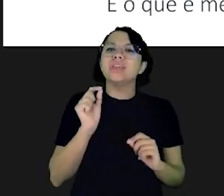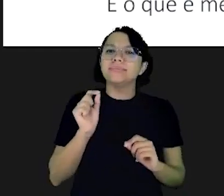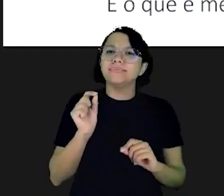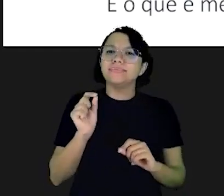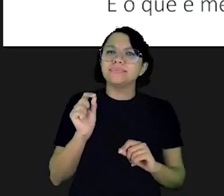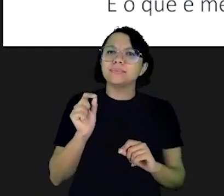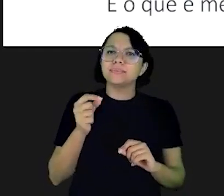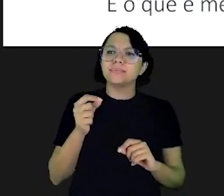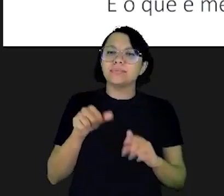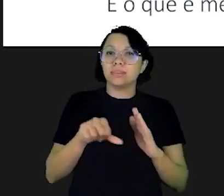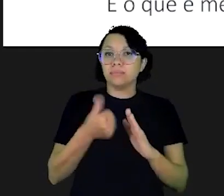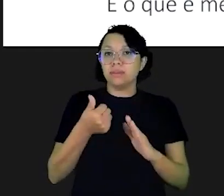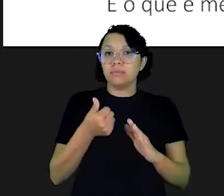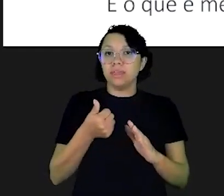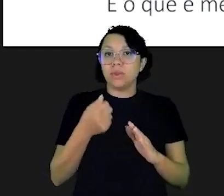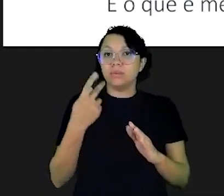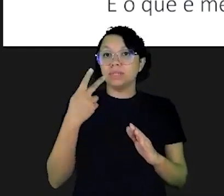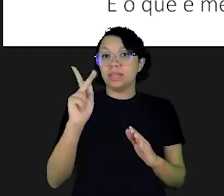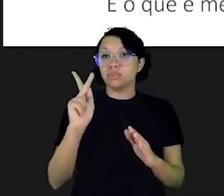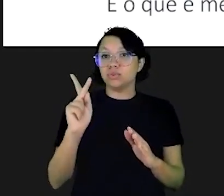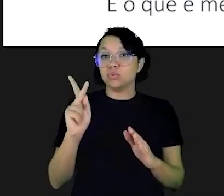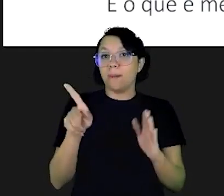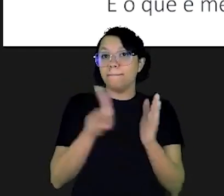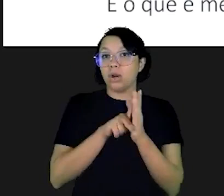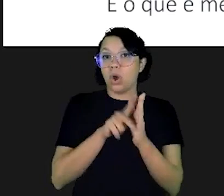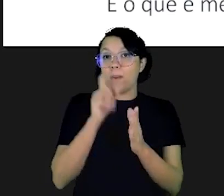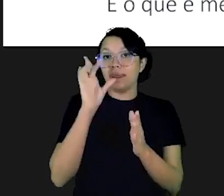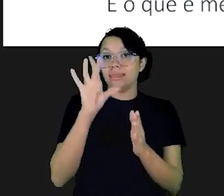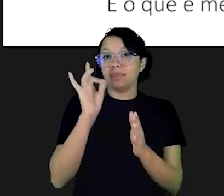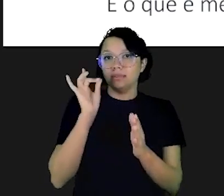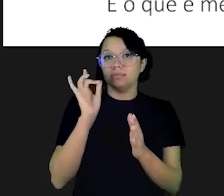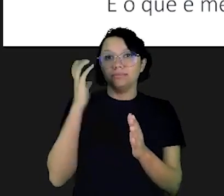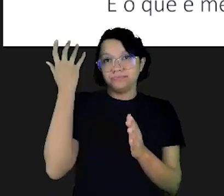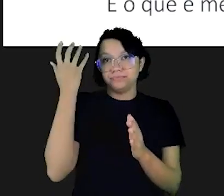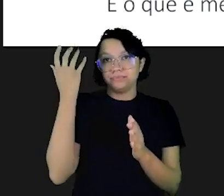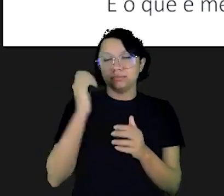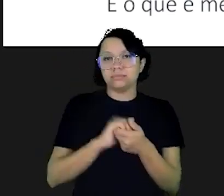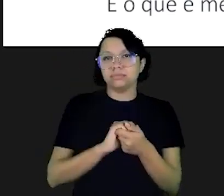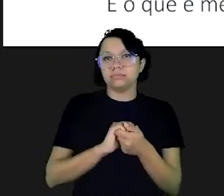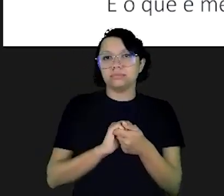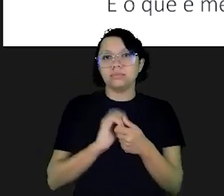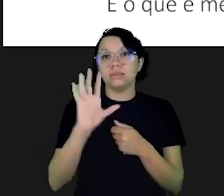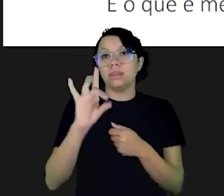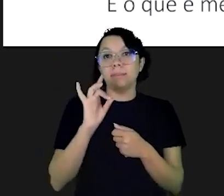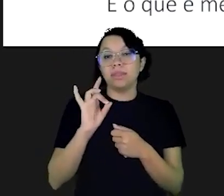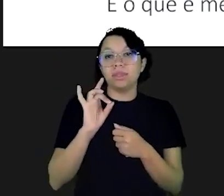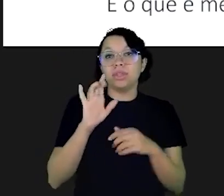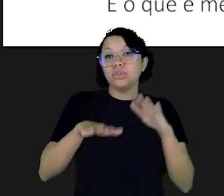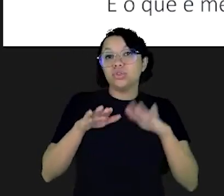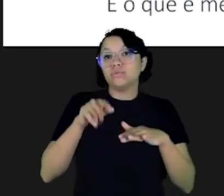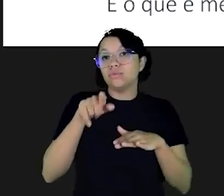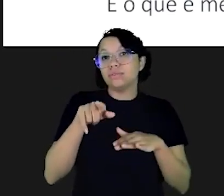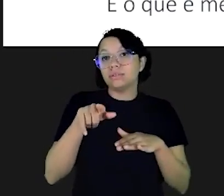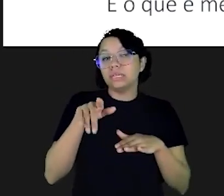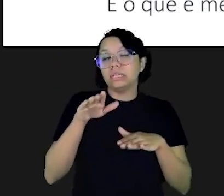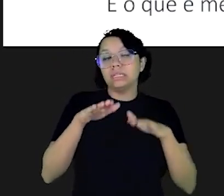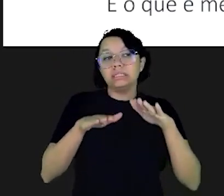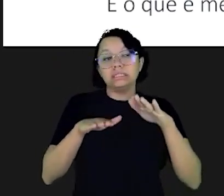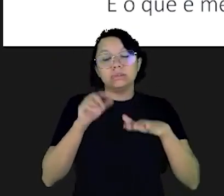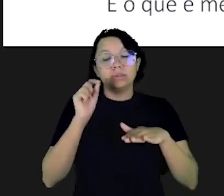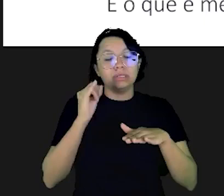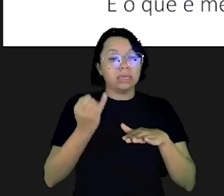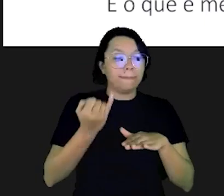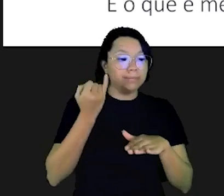depende depende de que em primeiro lugar depende da sua própria decisão depende de você